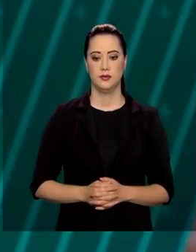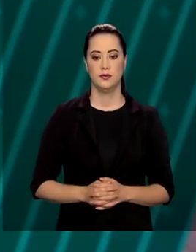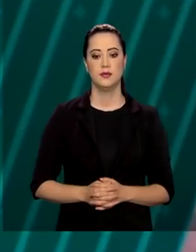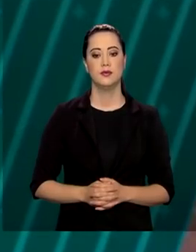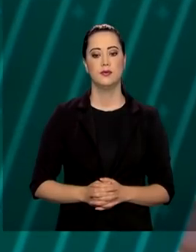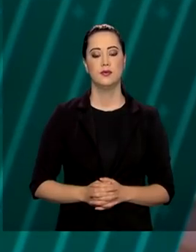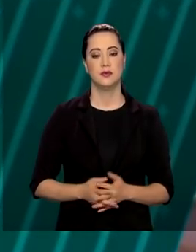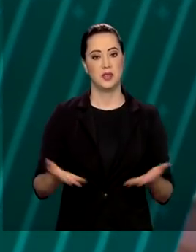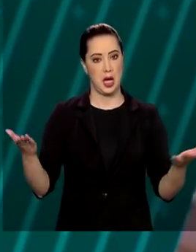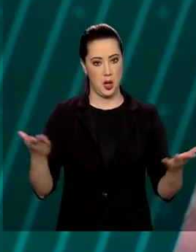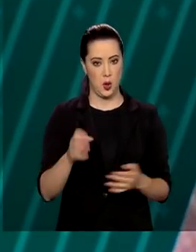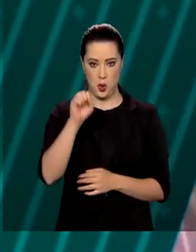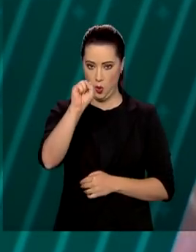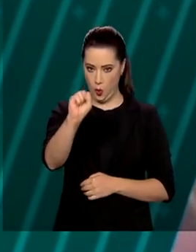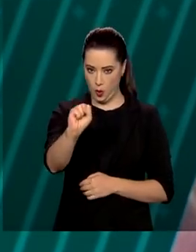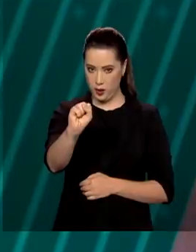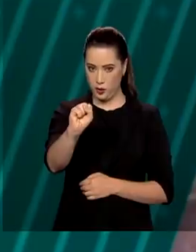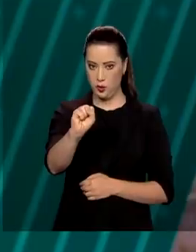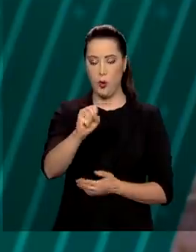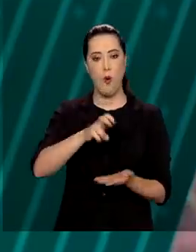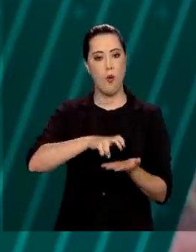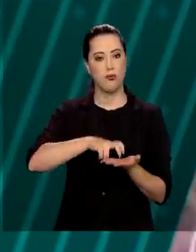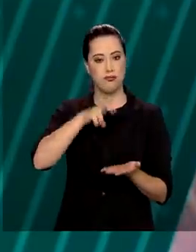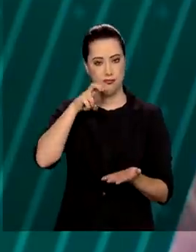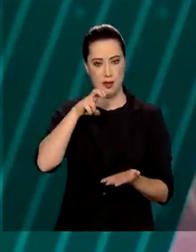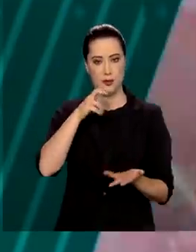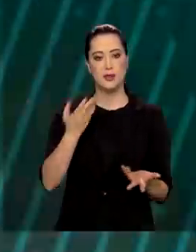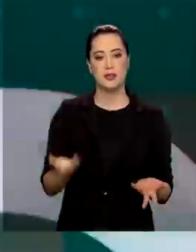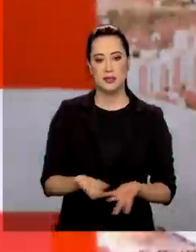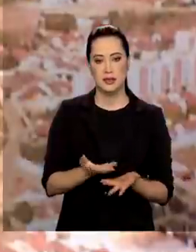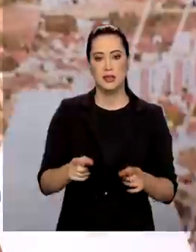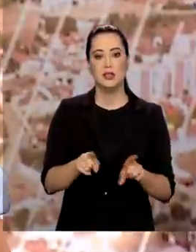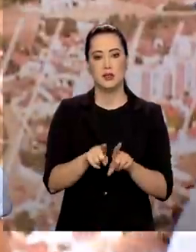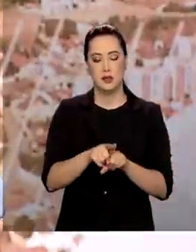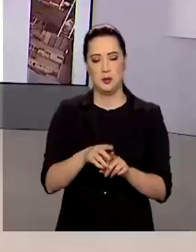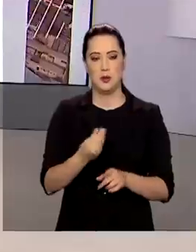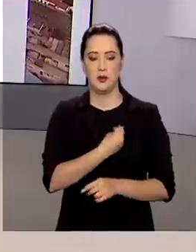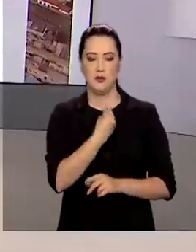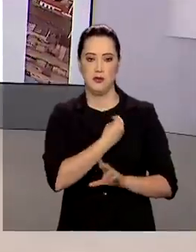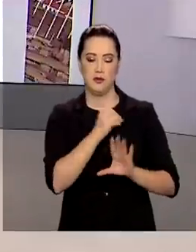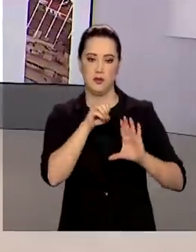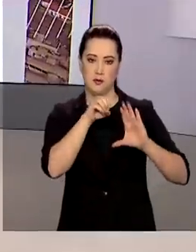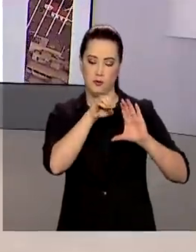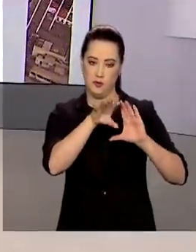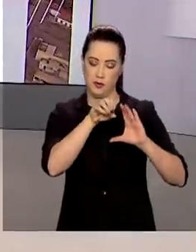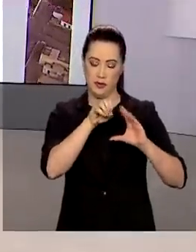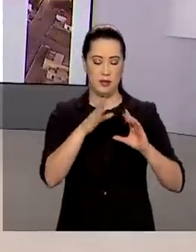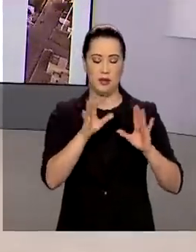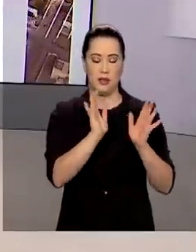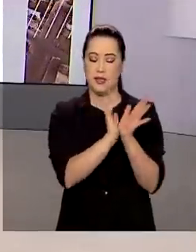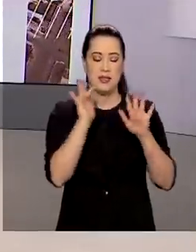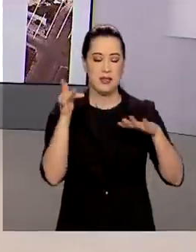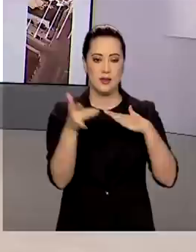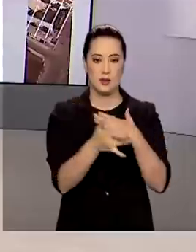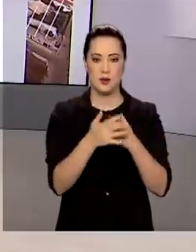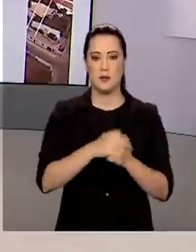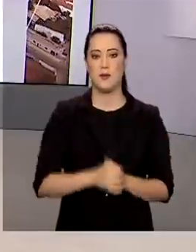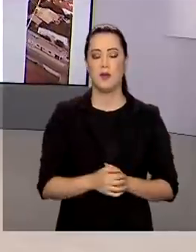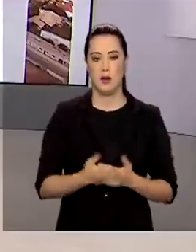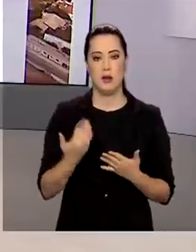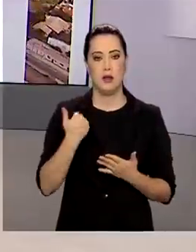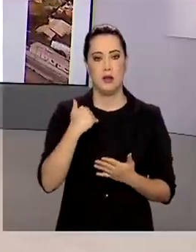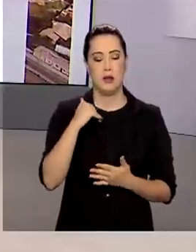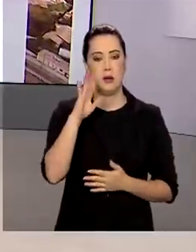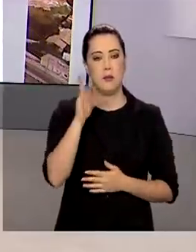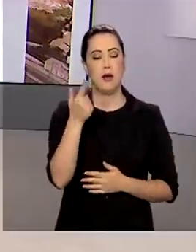São 8 horas da manhã, estamos ao vivo também pelas redes sociais. Mais um passo para a vacina contra o